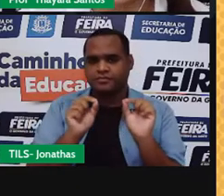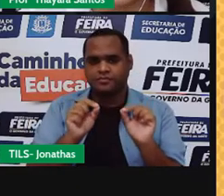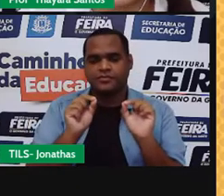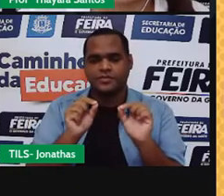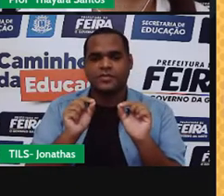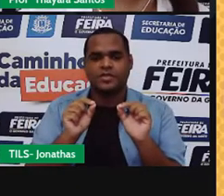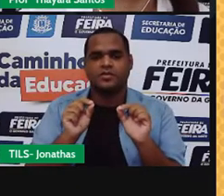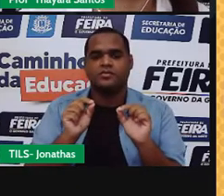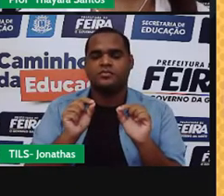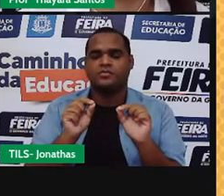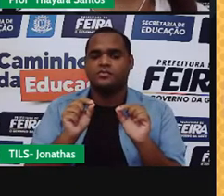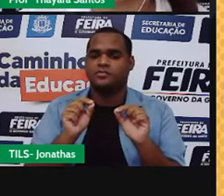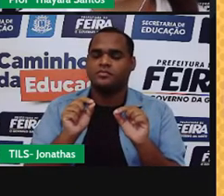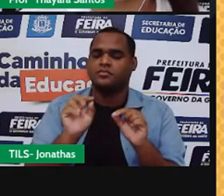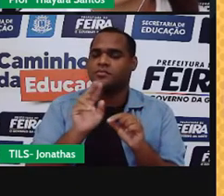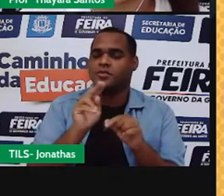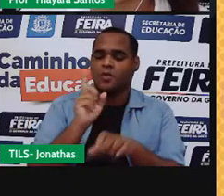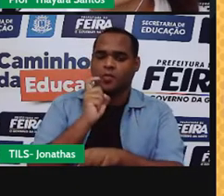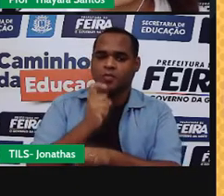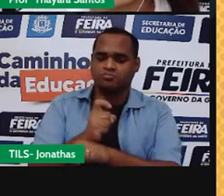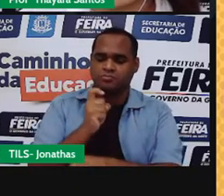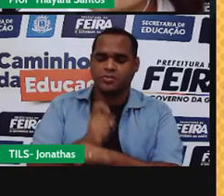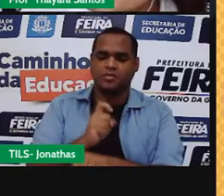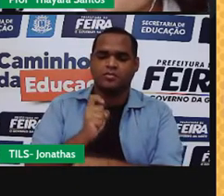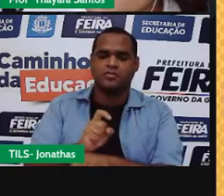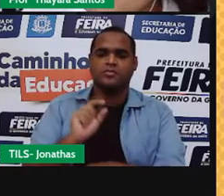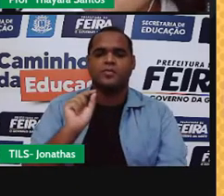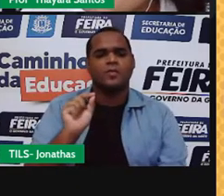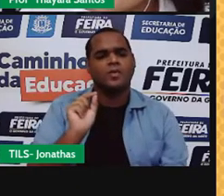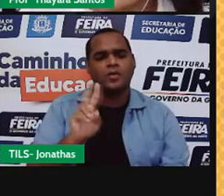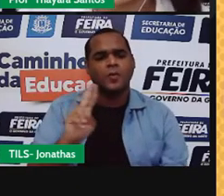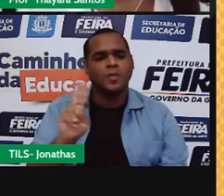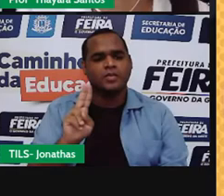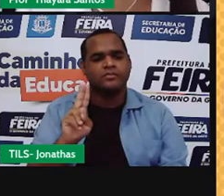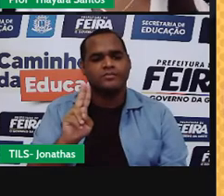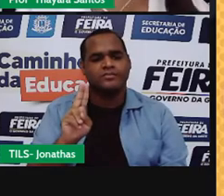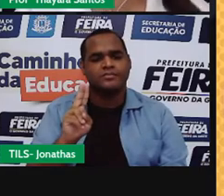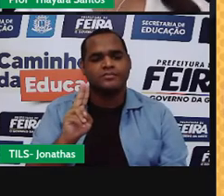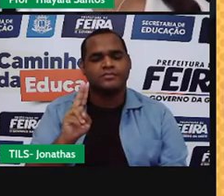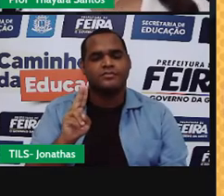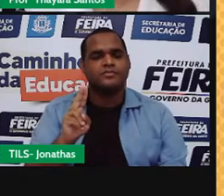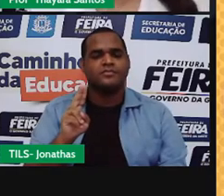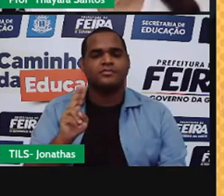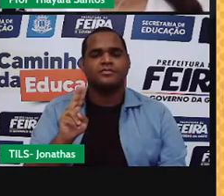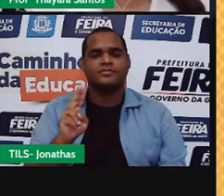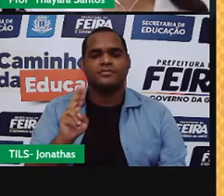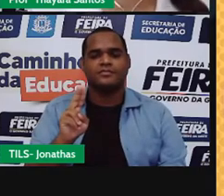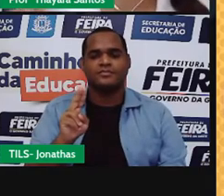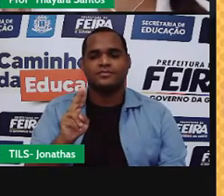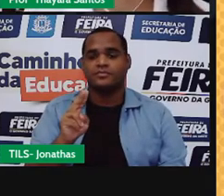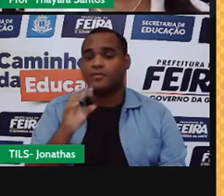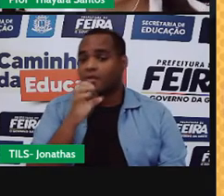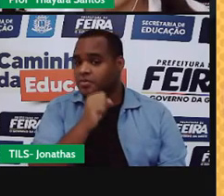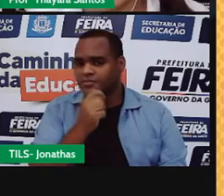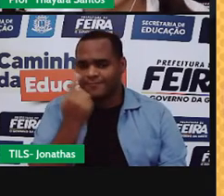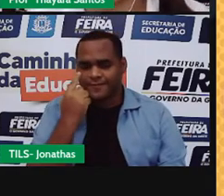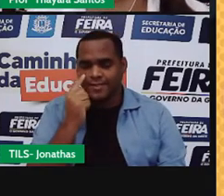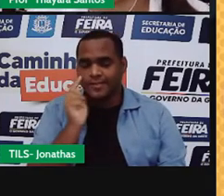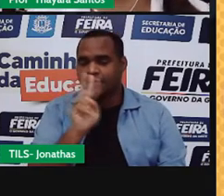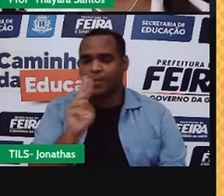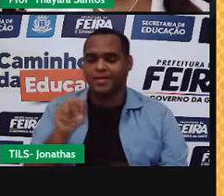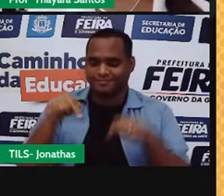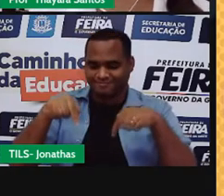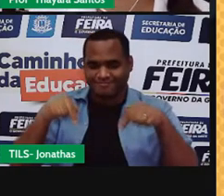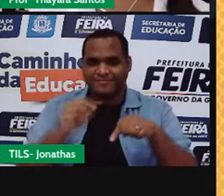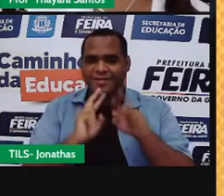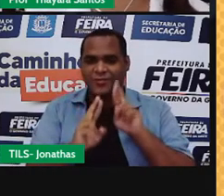No número 1, a formação do gelo. Qual é nome dessa mudança? Vamos lá. Rapidinho. quero que vocês coloquem aqui no